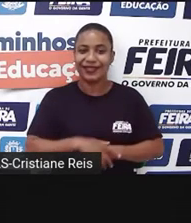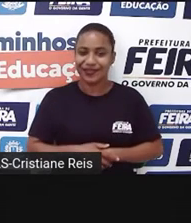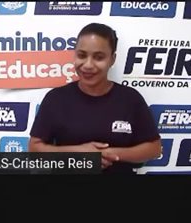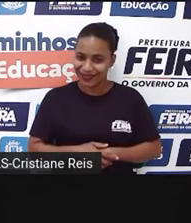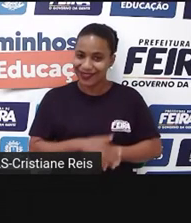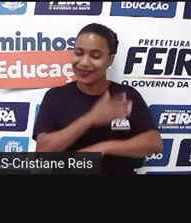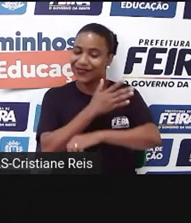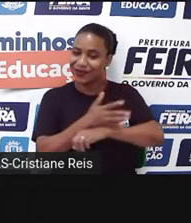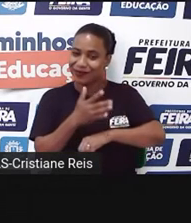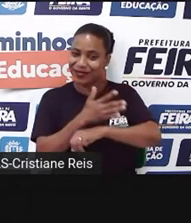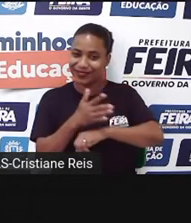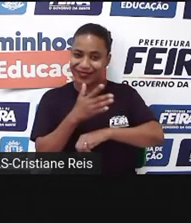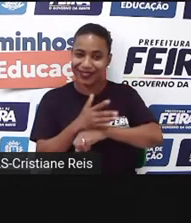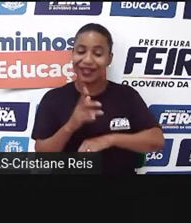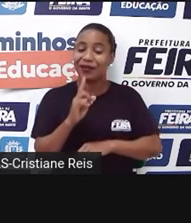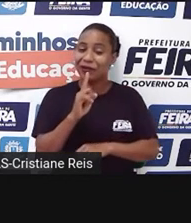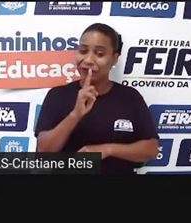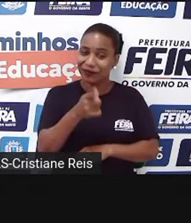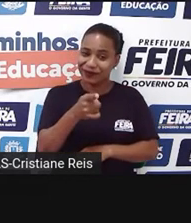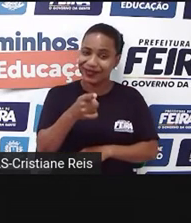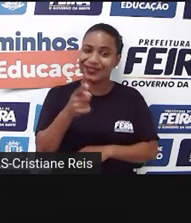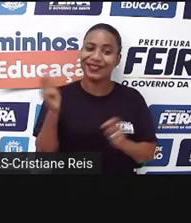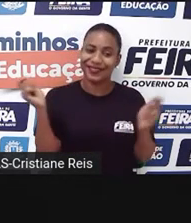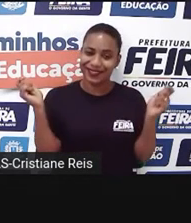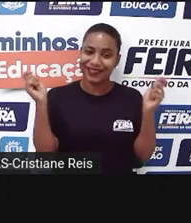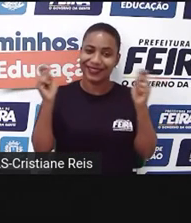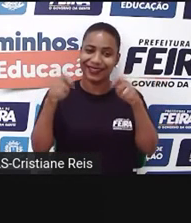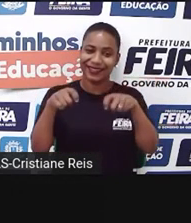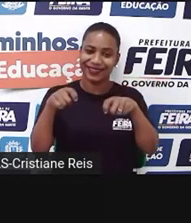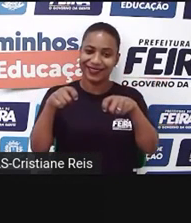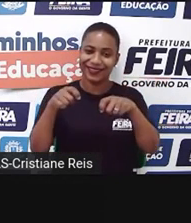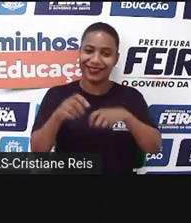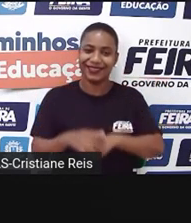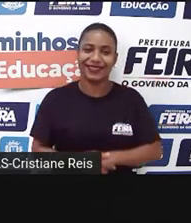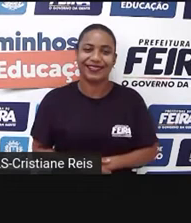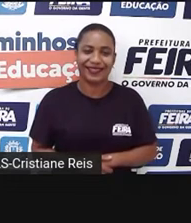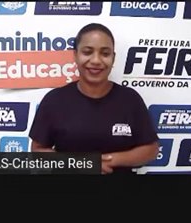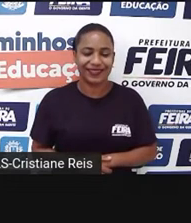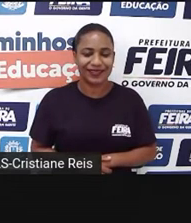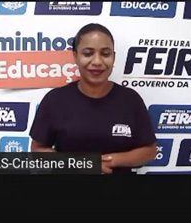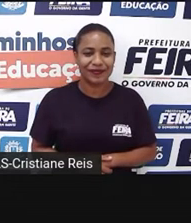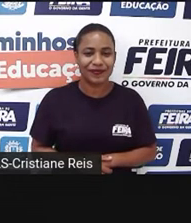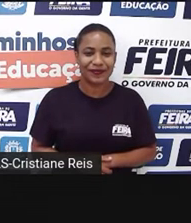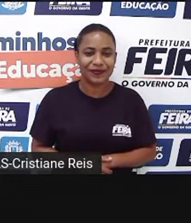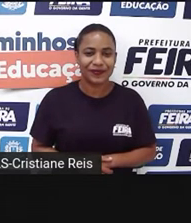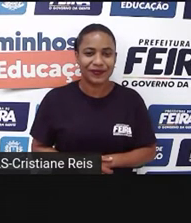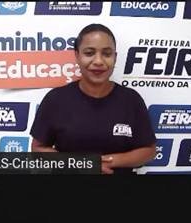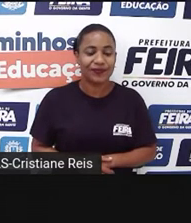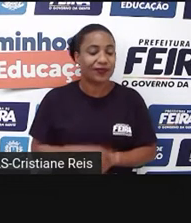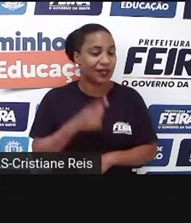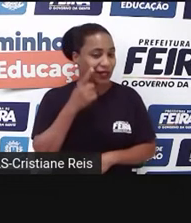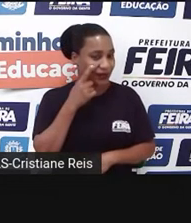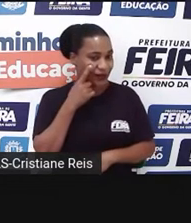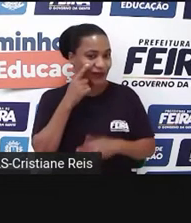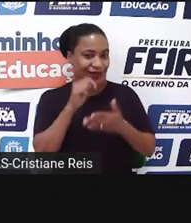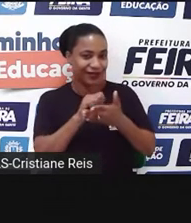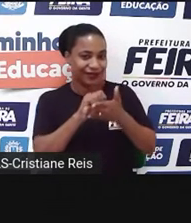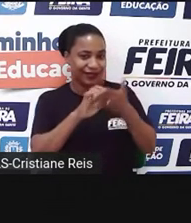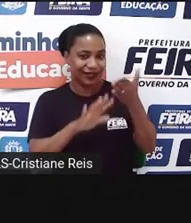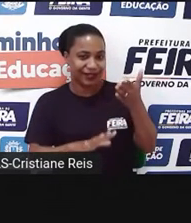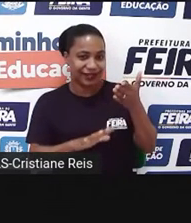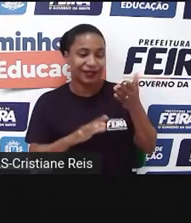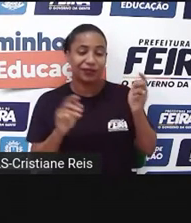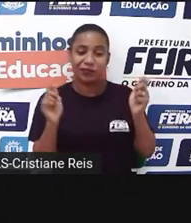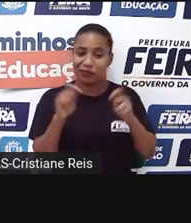Vamos praticar porque você é capaz de fazer. Então, vou lançar um desafio e você